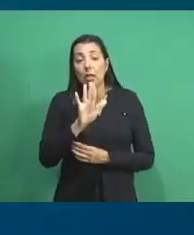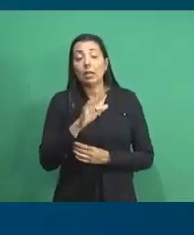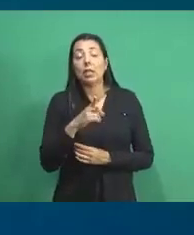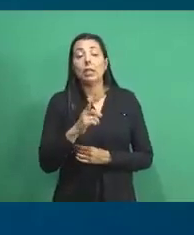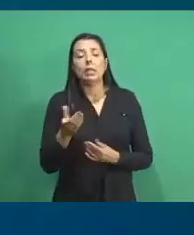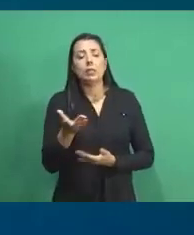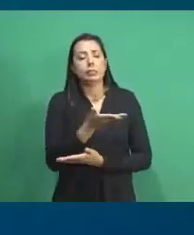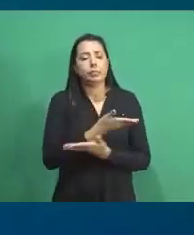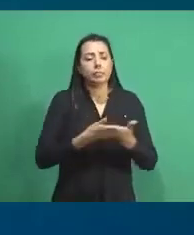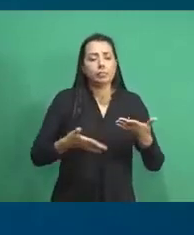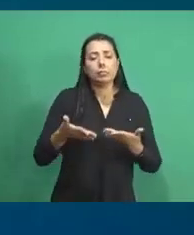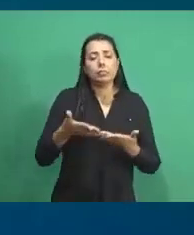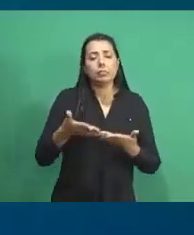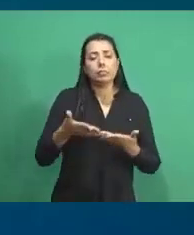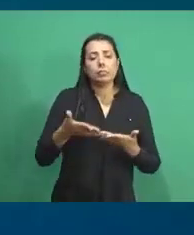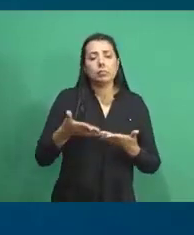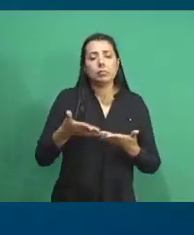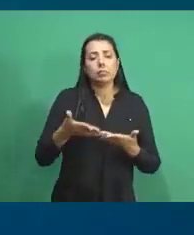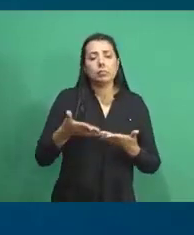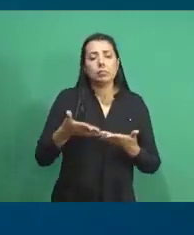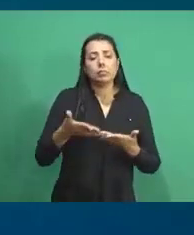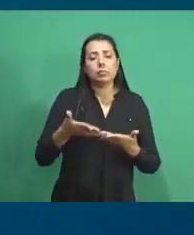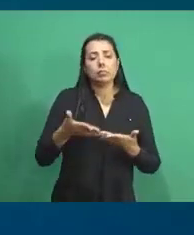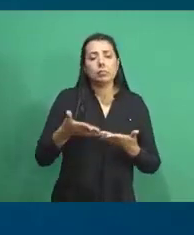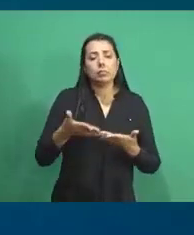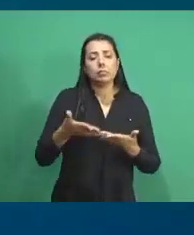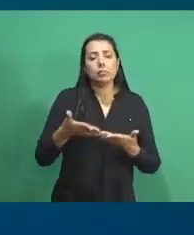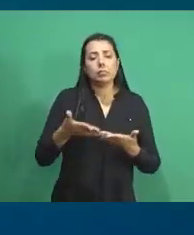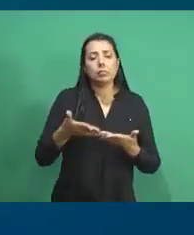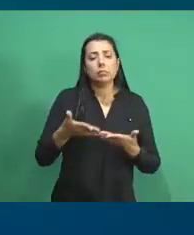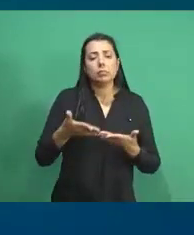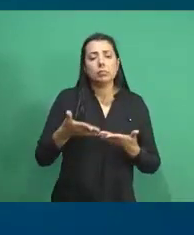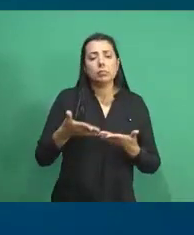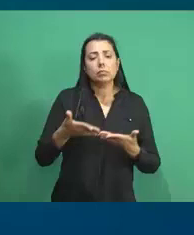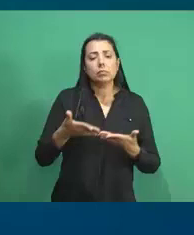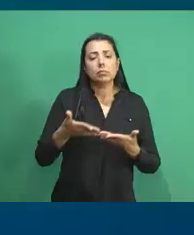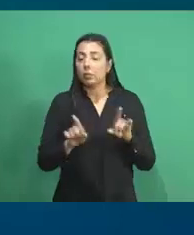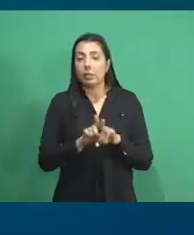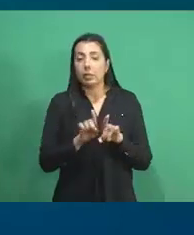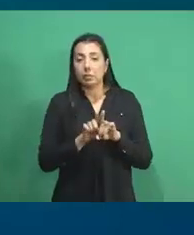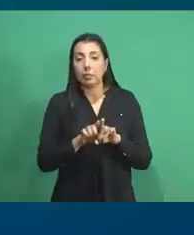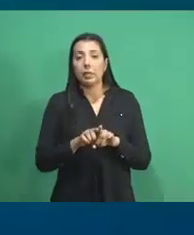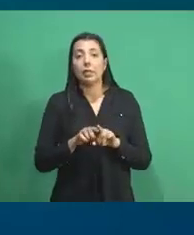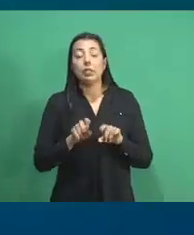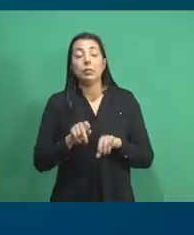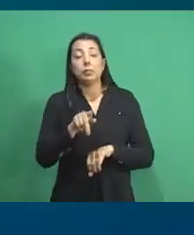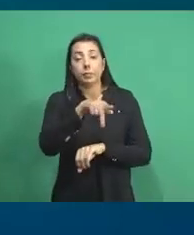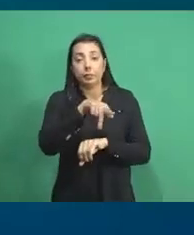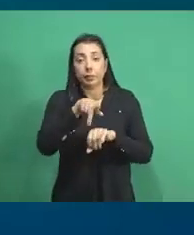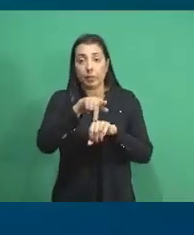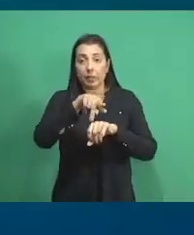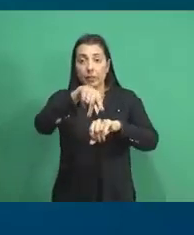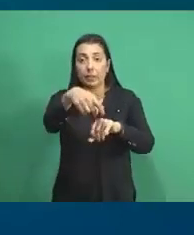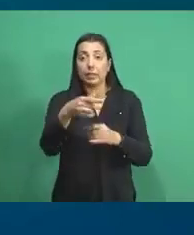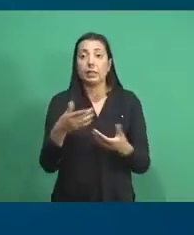envolve um grande número de pesquisadores de várias instituições e também de países, que atualmente está